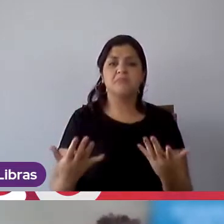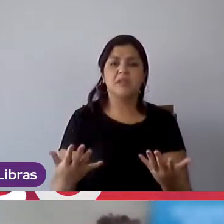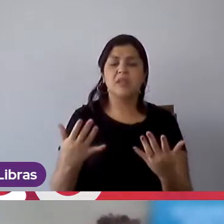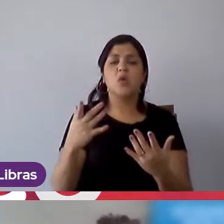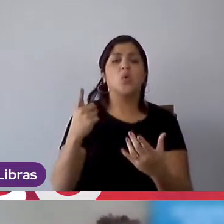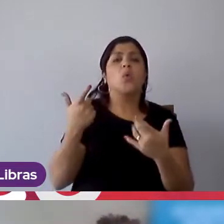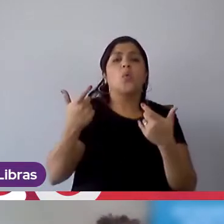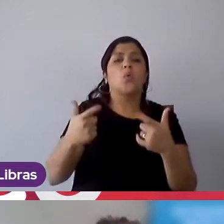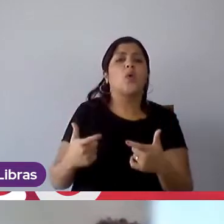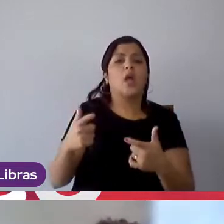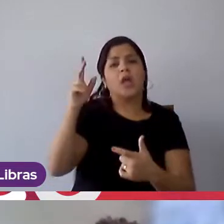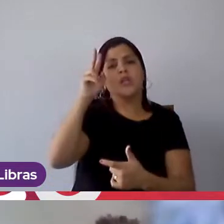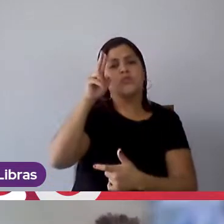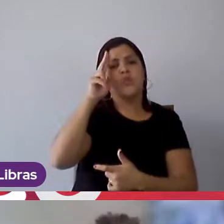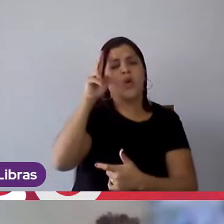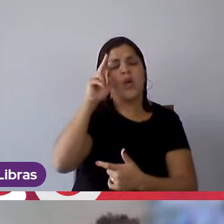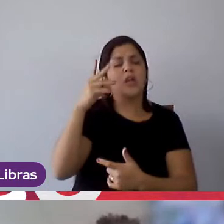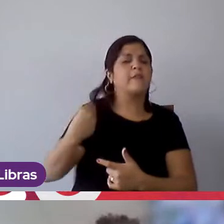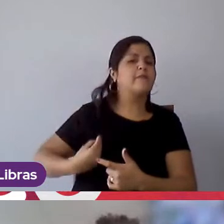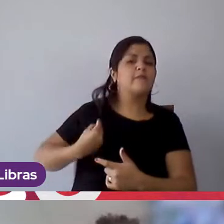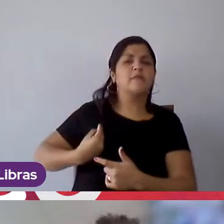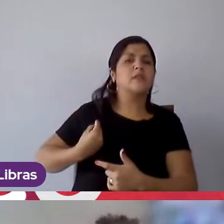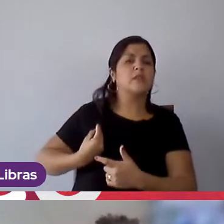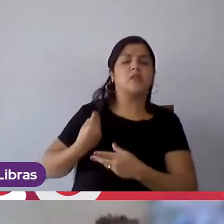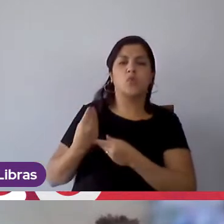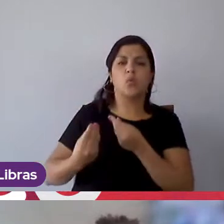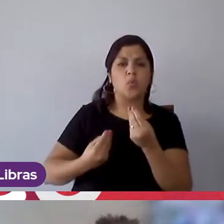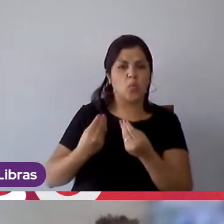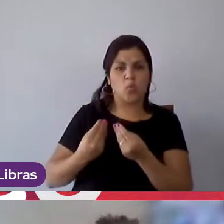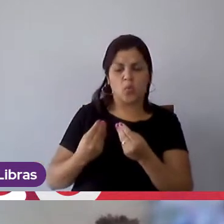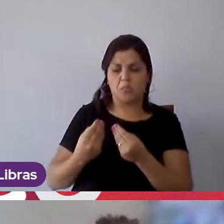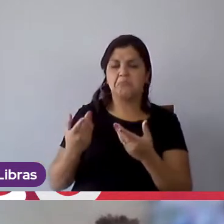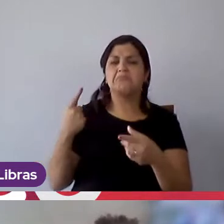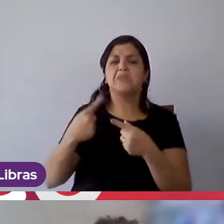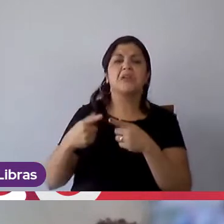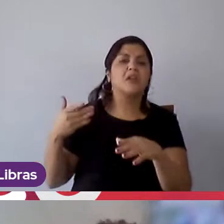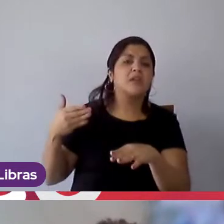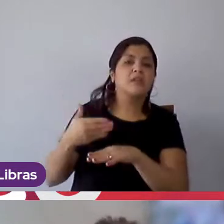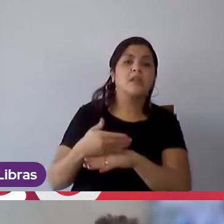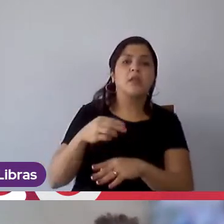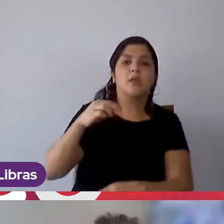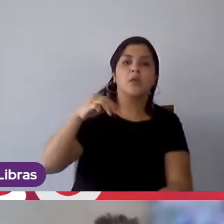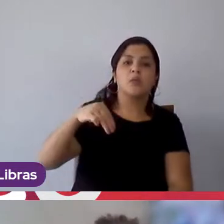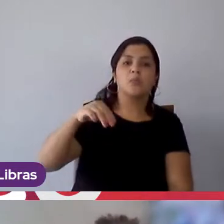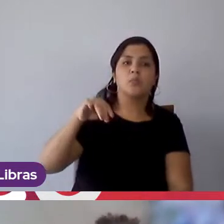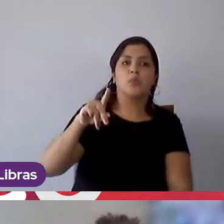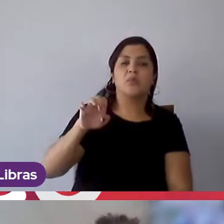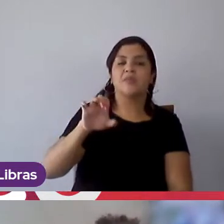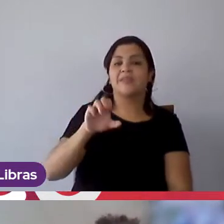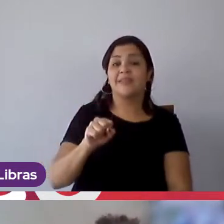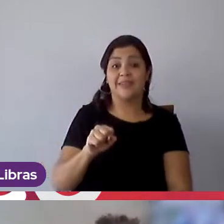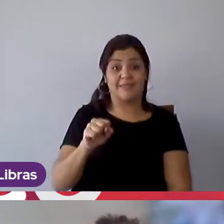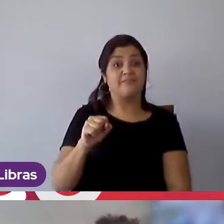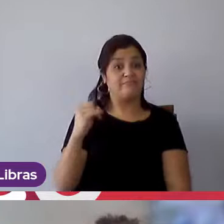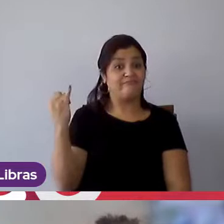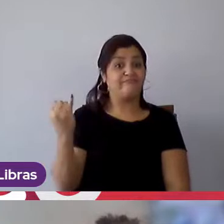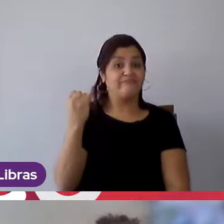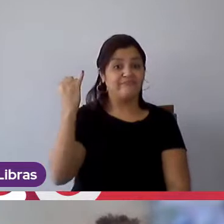vieram, o porquê vocês querem estar na mão delícia, então é um momento muito importante.